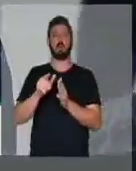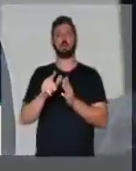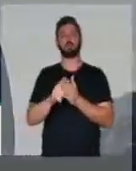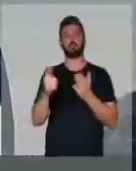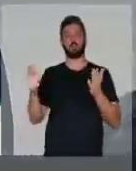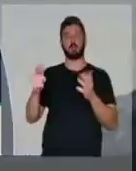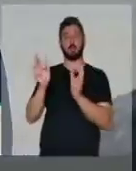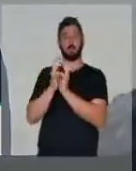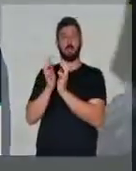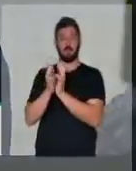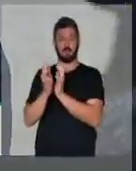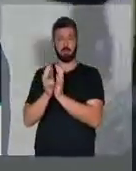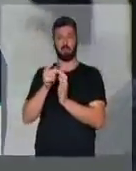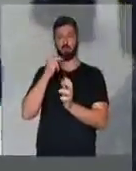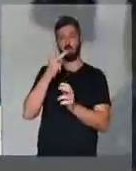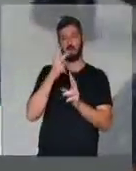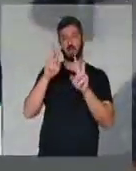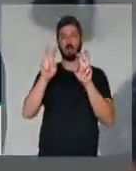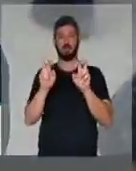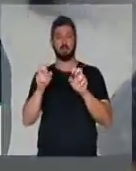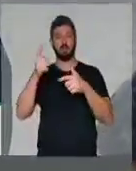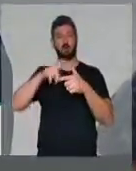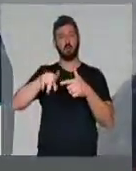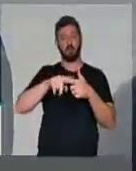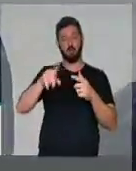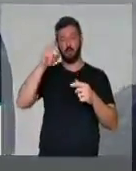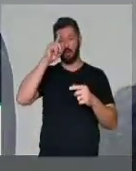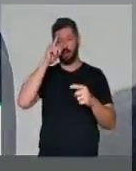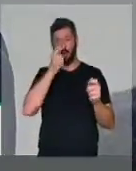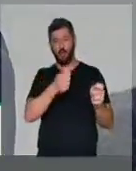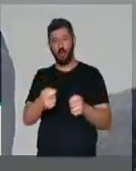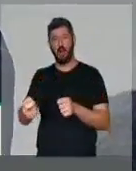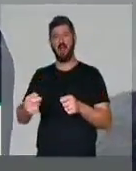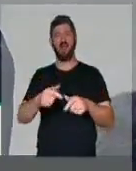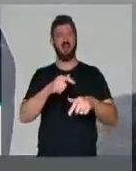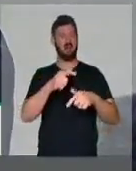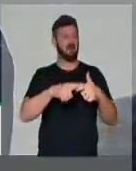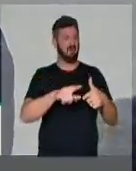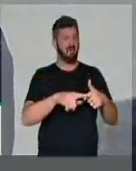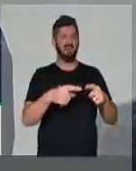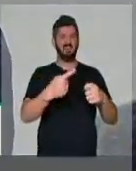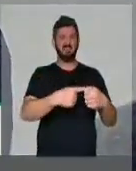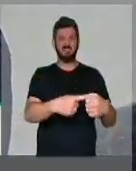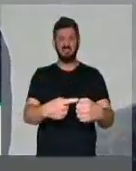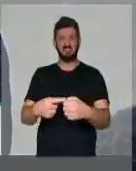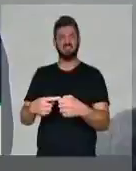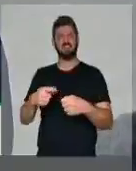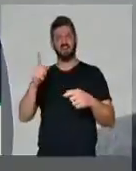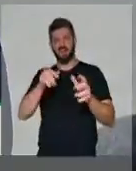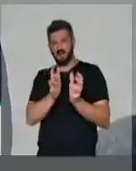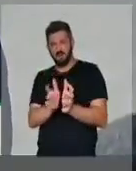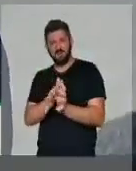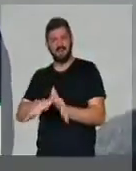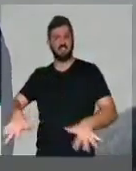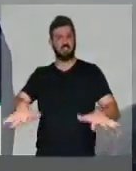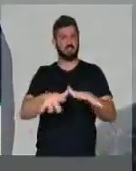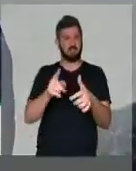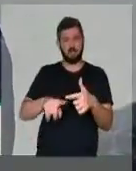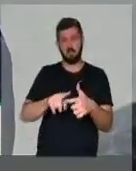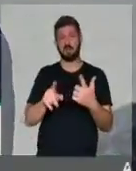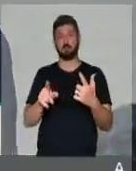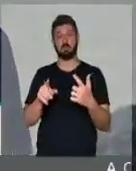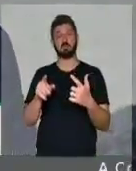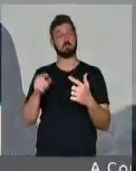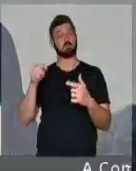Cartas da redação que falavam de problemas do dia a dia da cidade, problemas da comunidade em geral. E